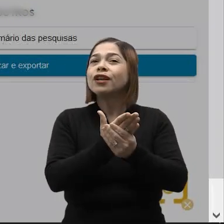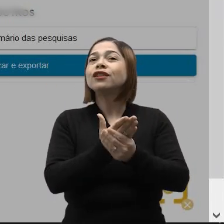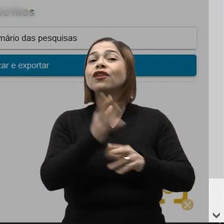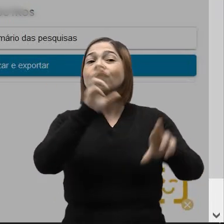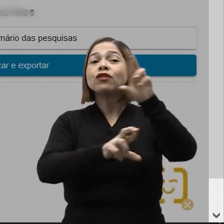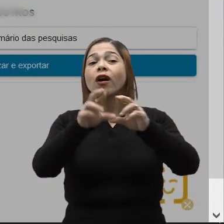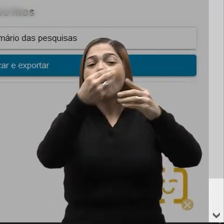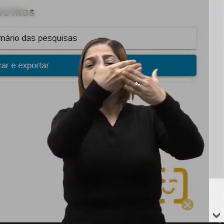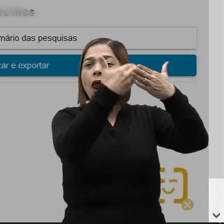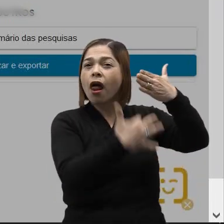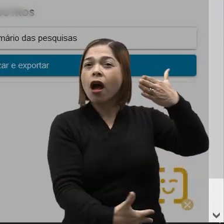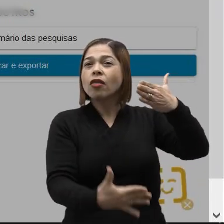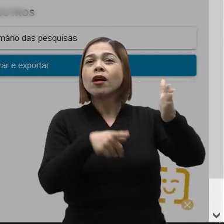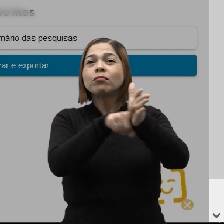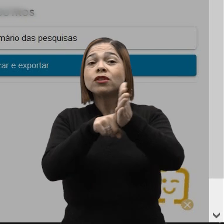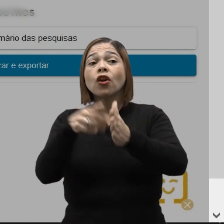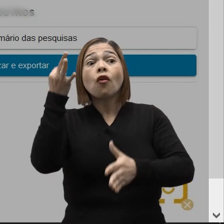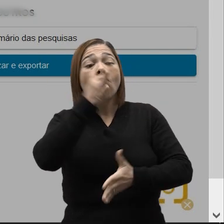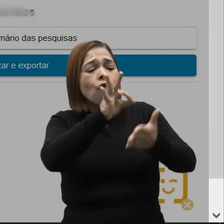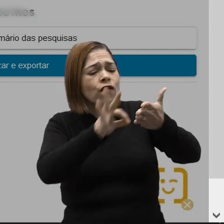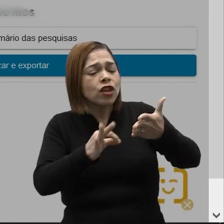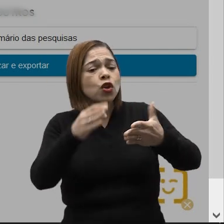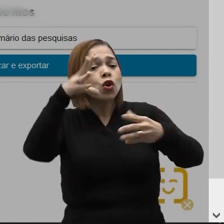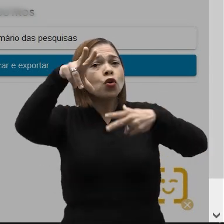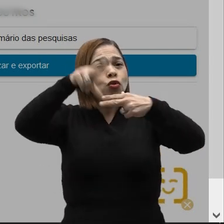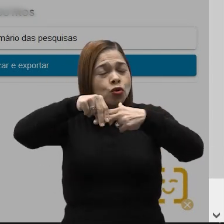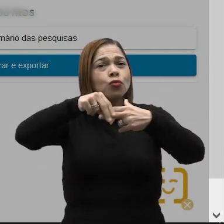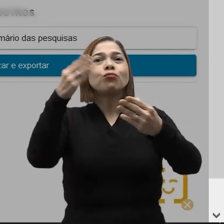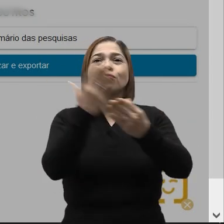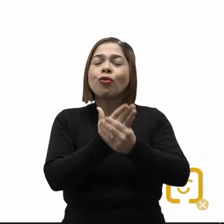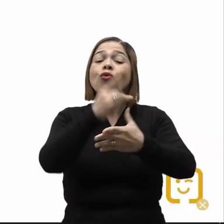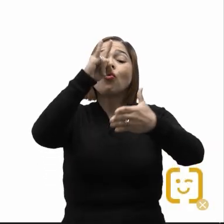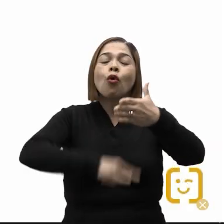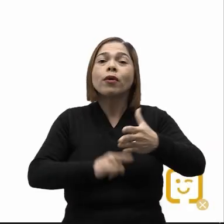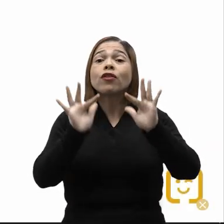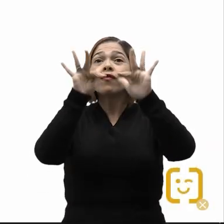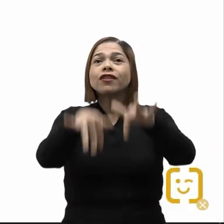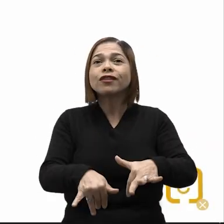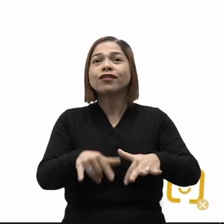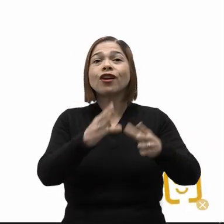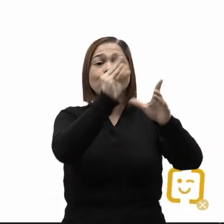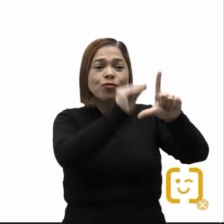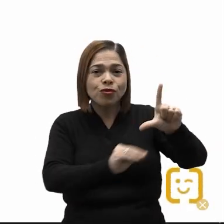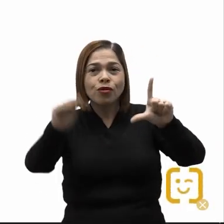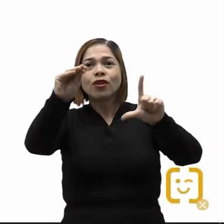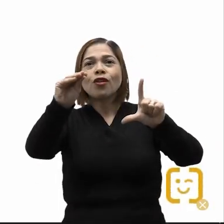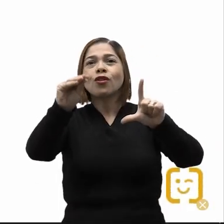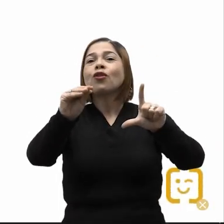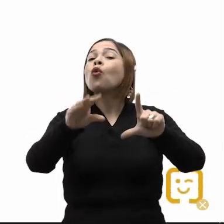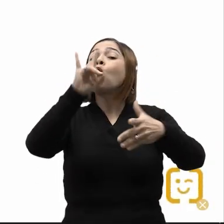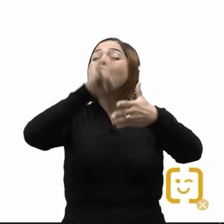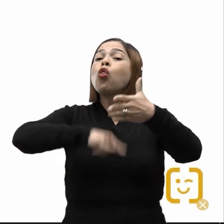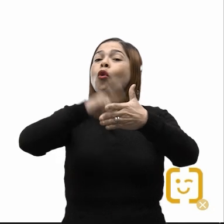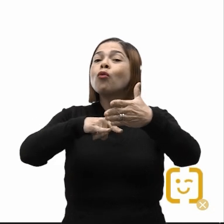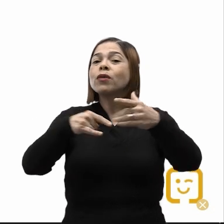visualizar sumário das pesquisas para conferir o documento que será anexado ao processo, e clique em finalizar e exportar